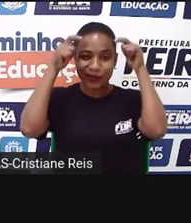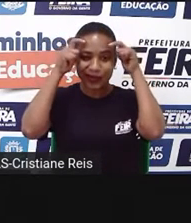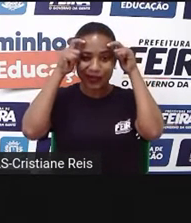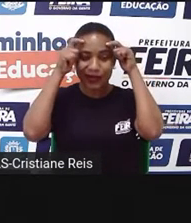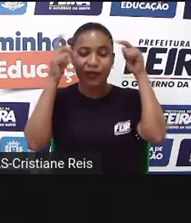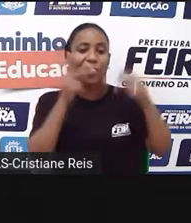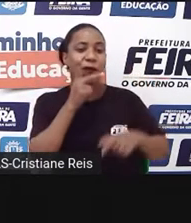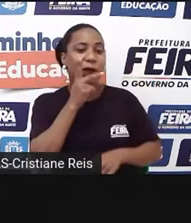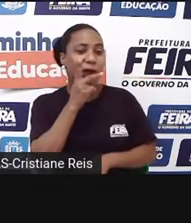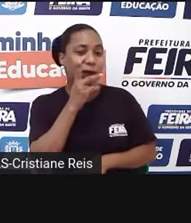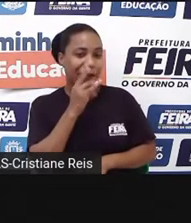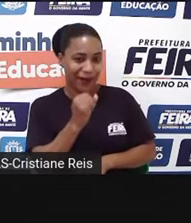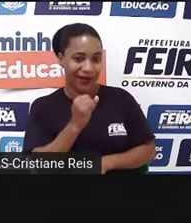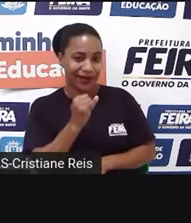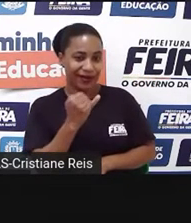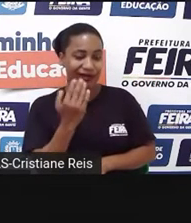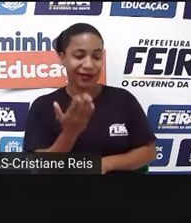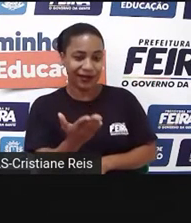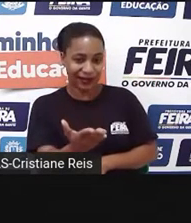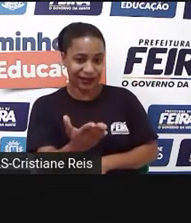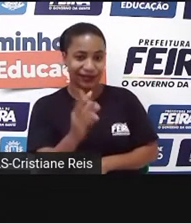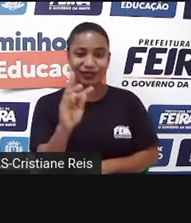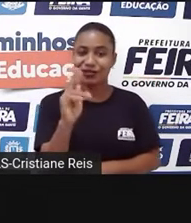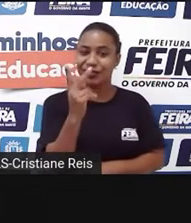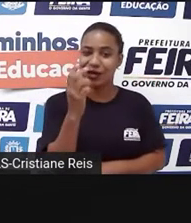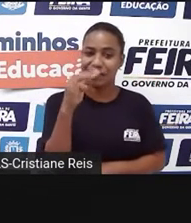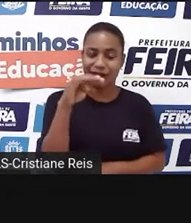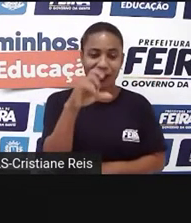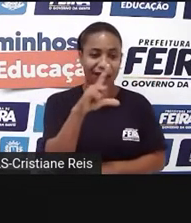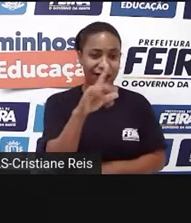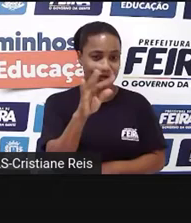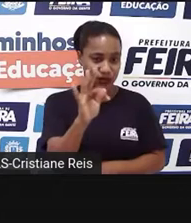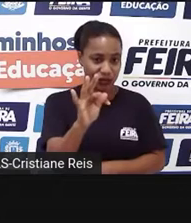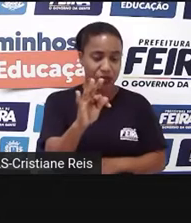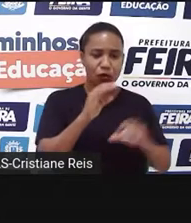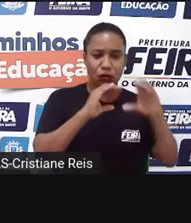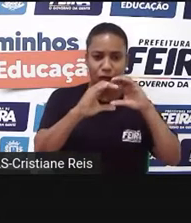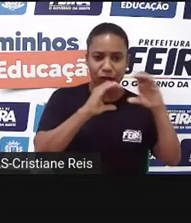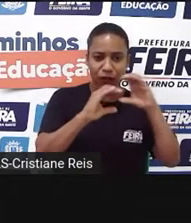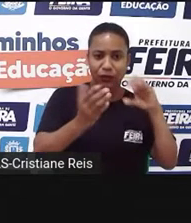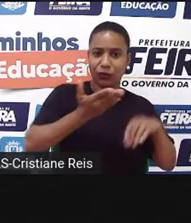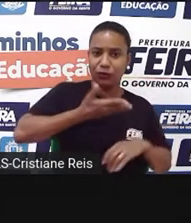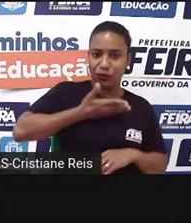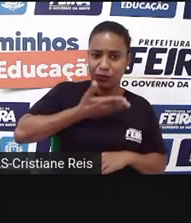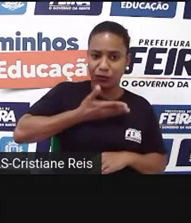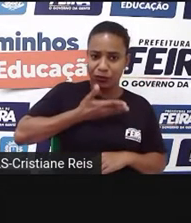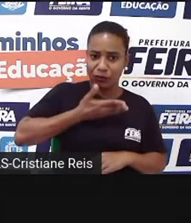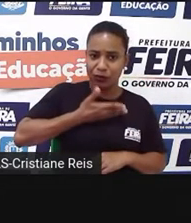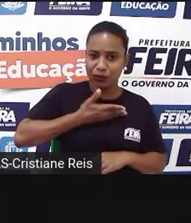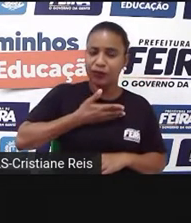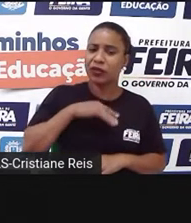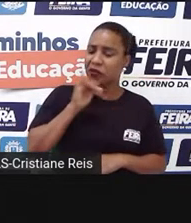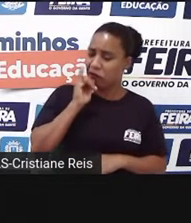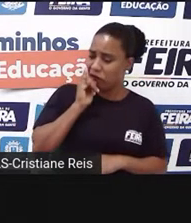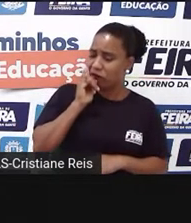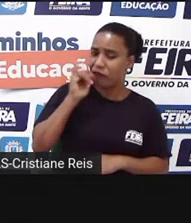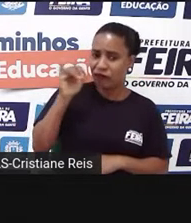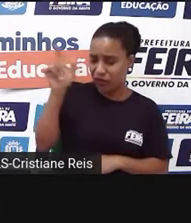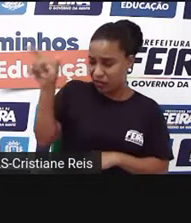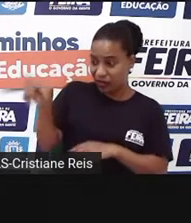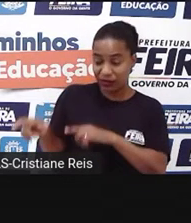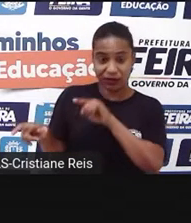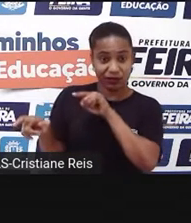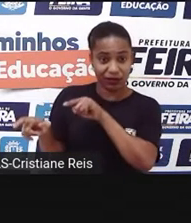comunica com um amigo de Hamlet e conta que quem o matou foi o Cláudio. E pede por